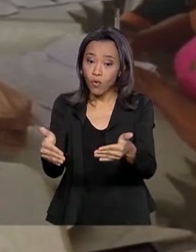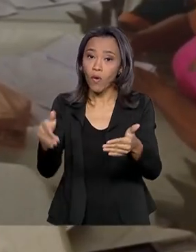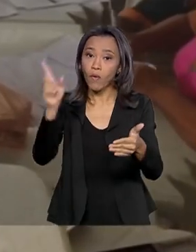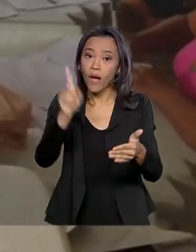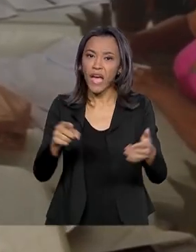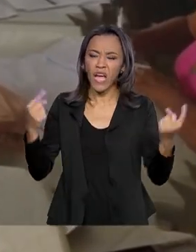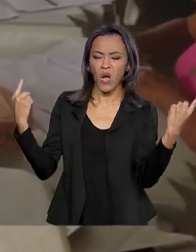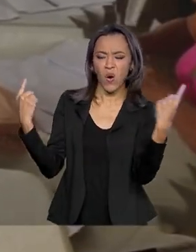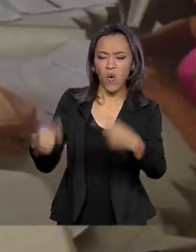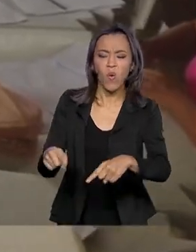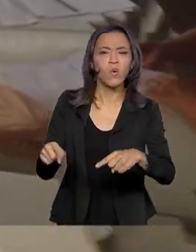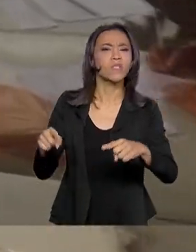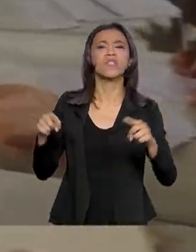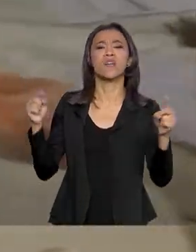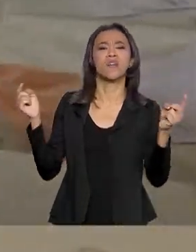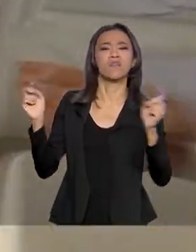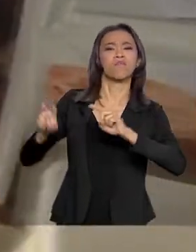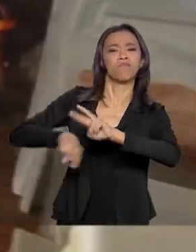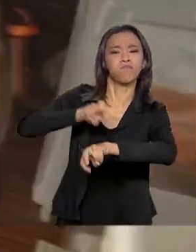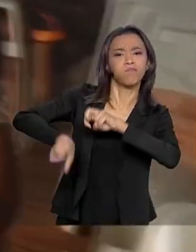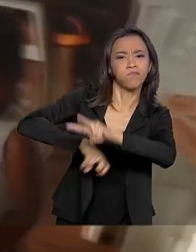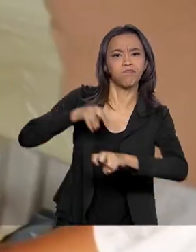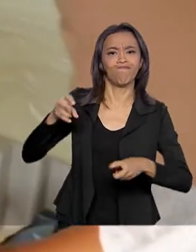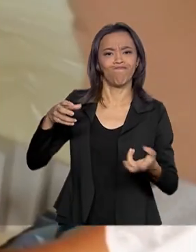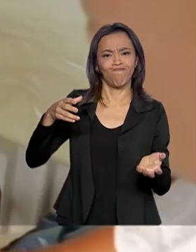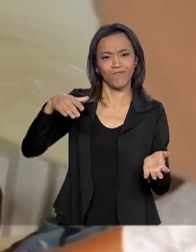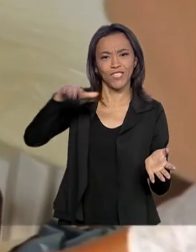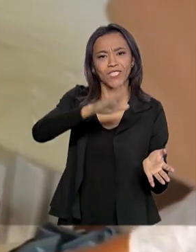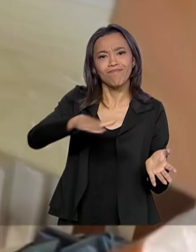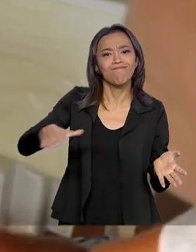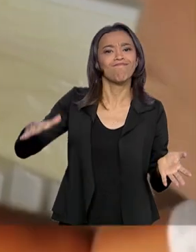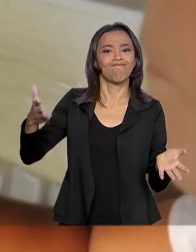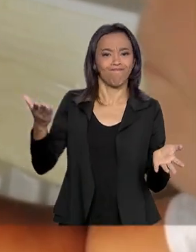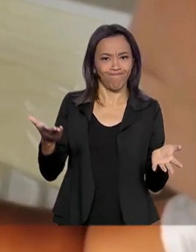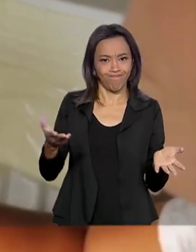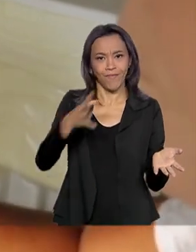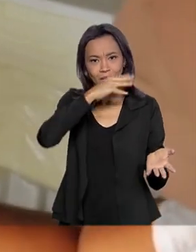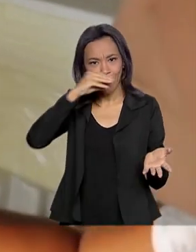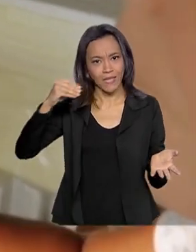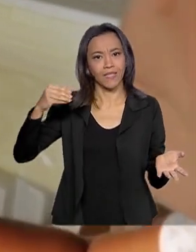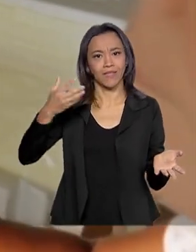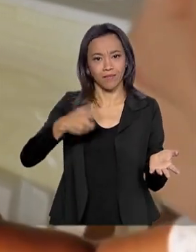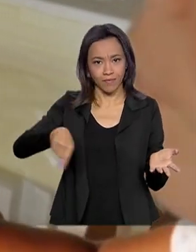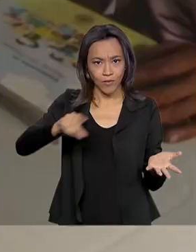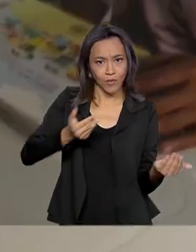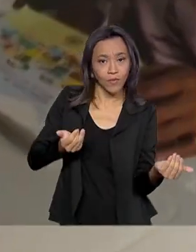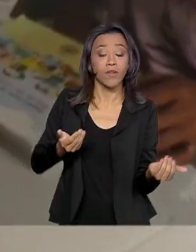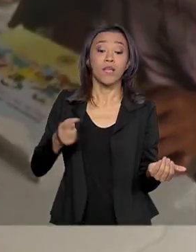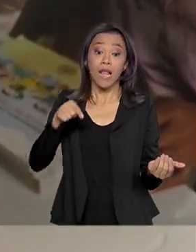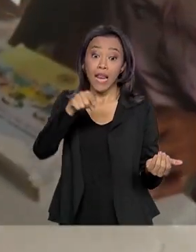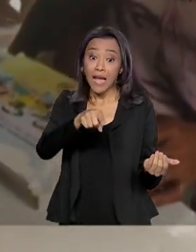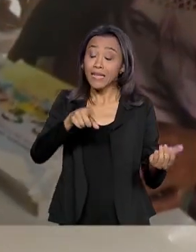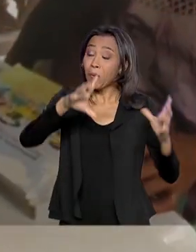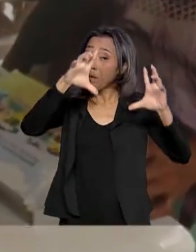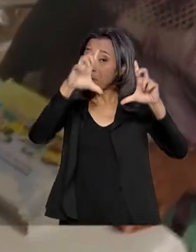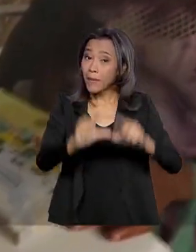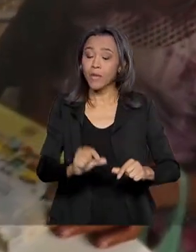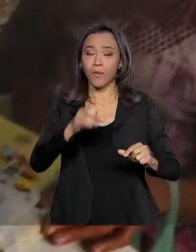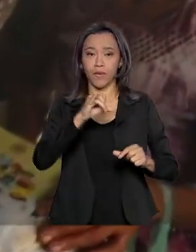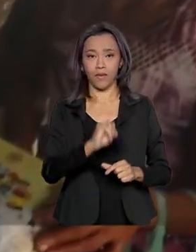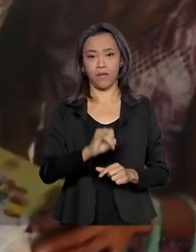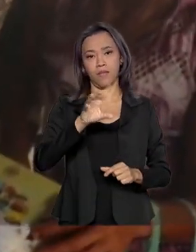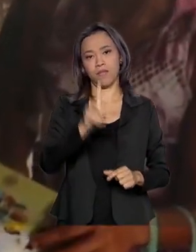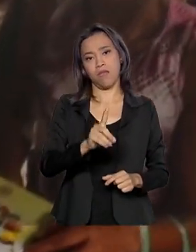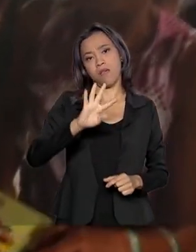combate à exploração sexual de menores. Lembrando que a ilha do Marajó tem o menor IDH do país, ou